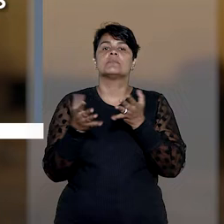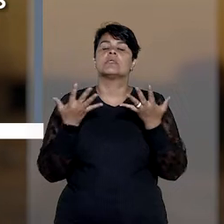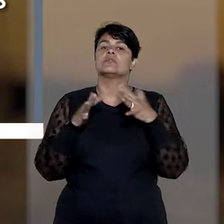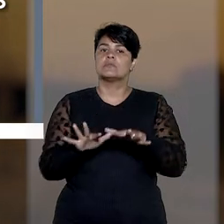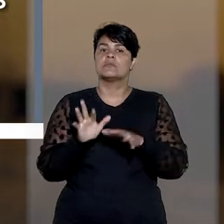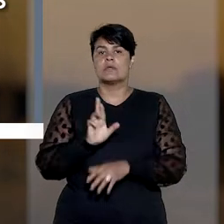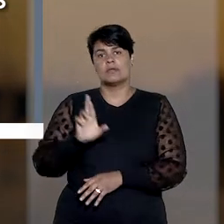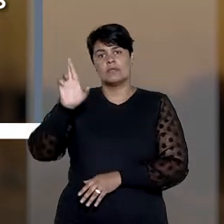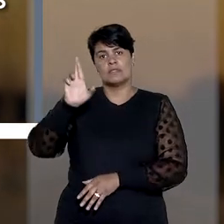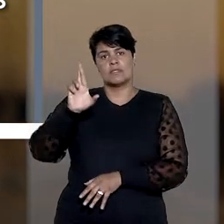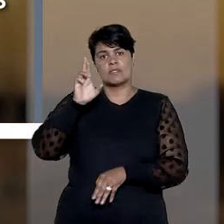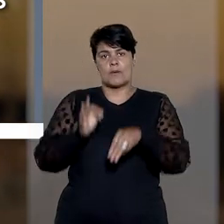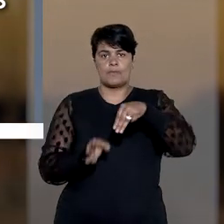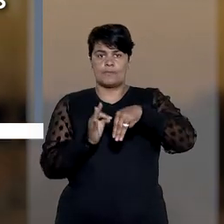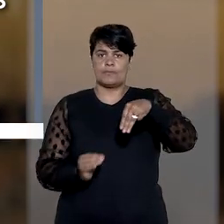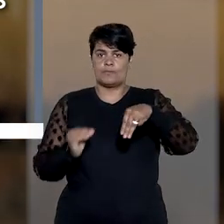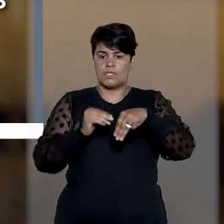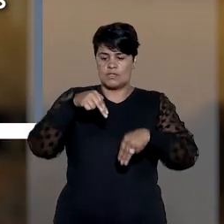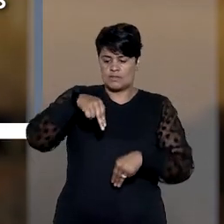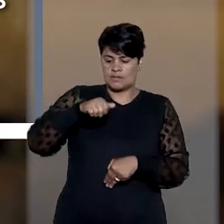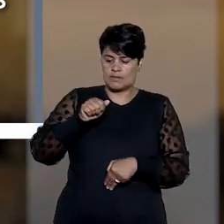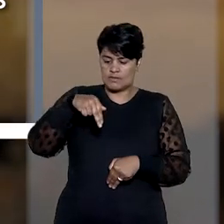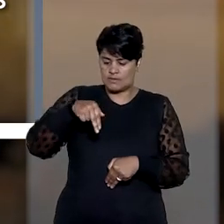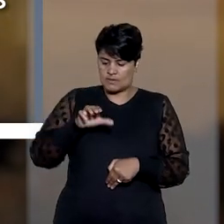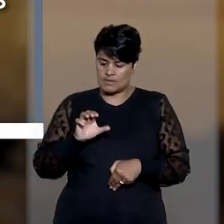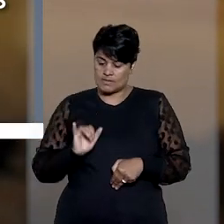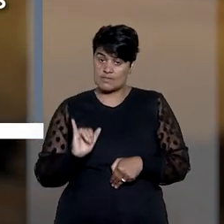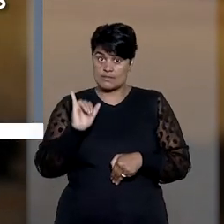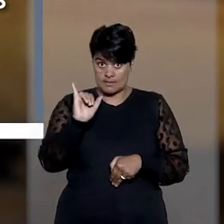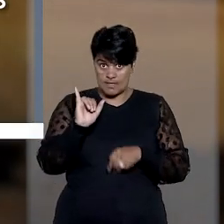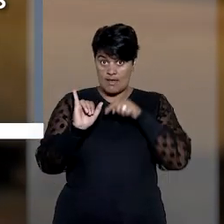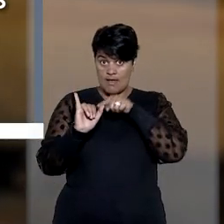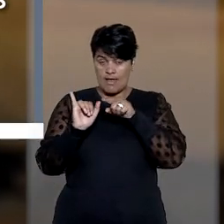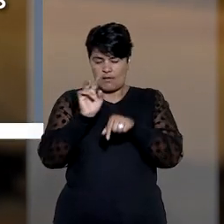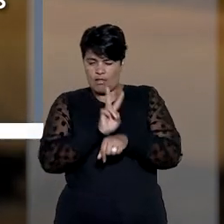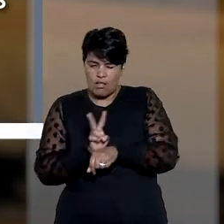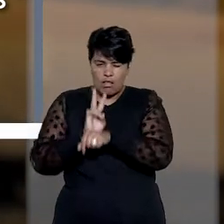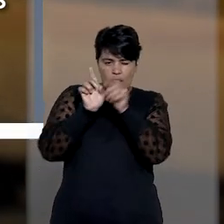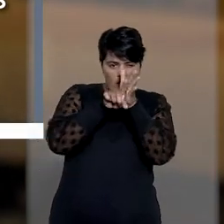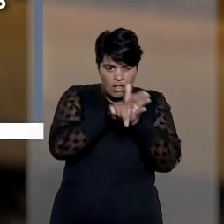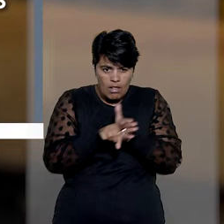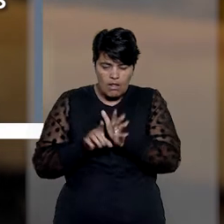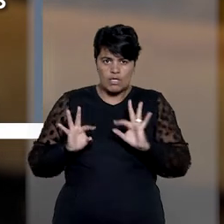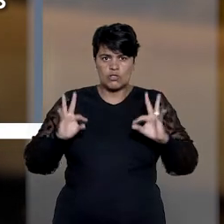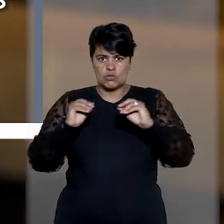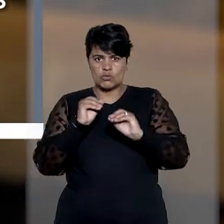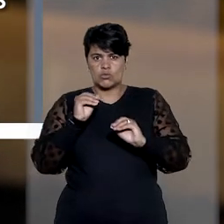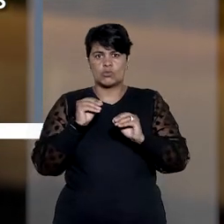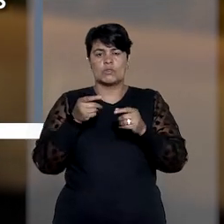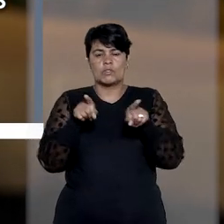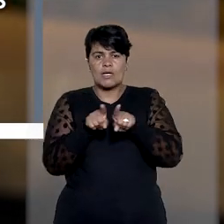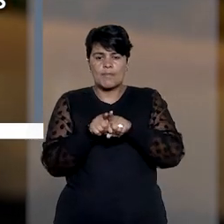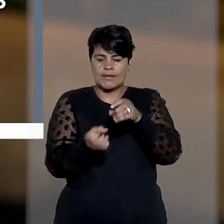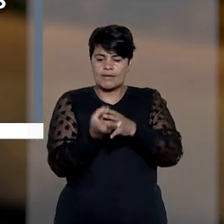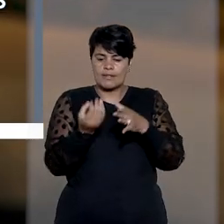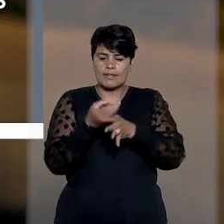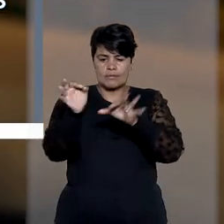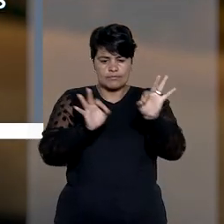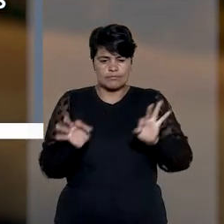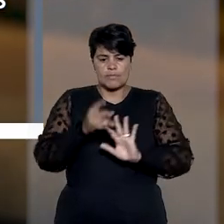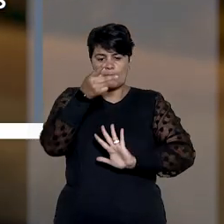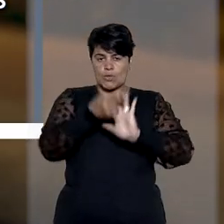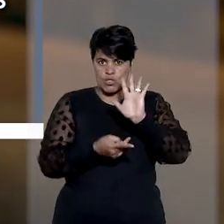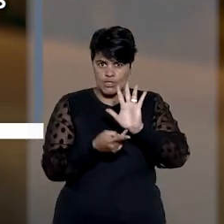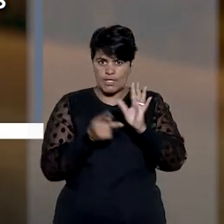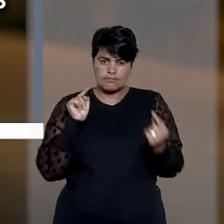Presidida pela ministra Nancy Andrigui, a comissão assessora as unidades técnicas, planeja e implementa projetos